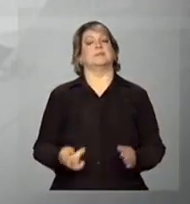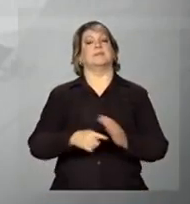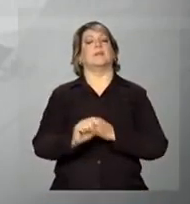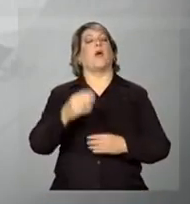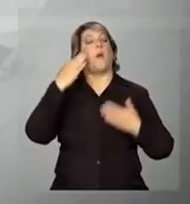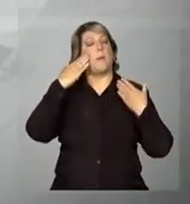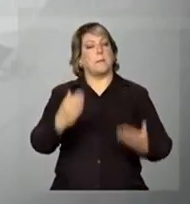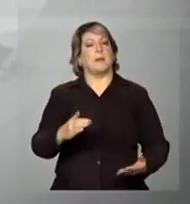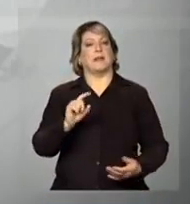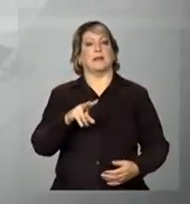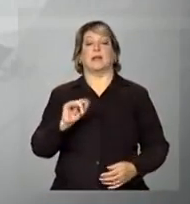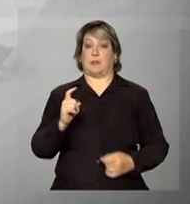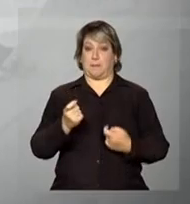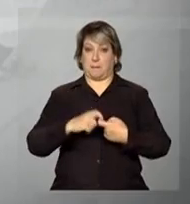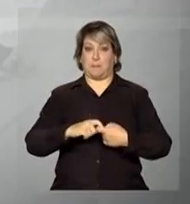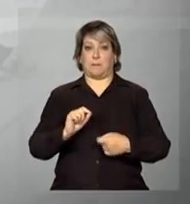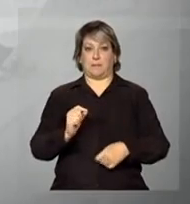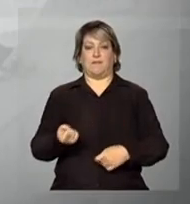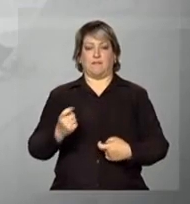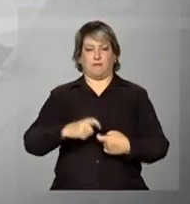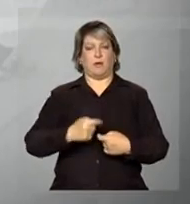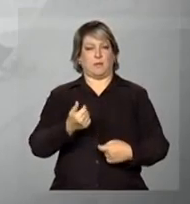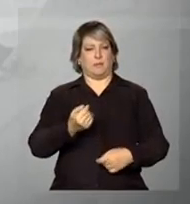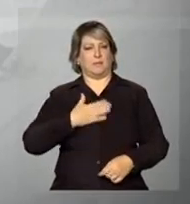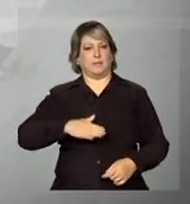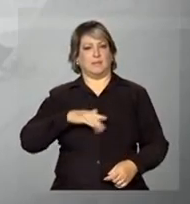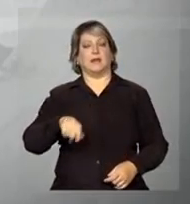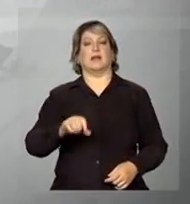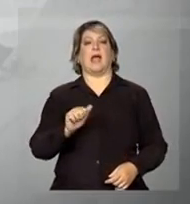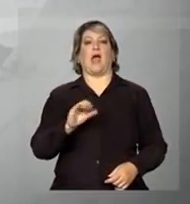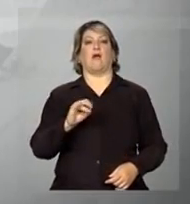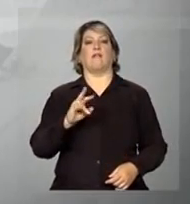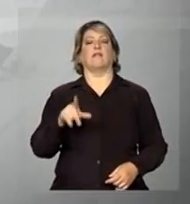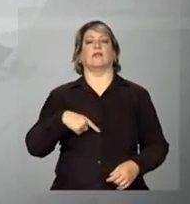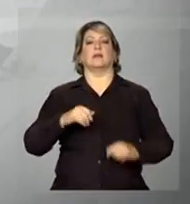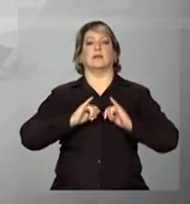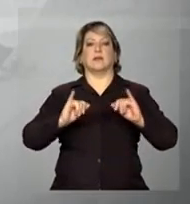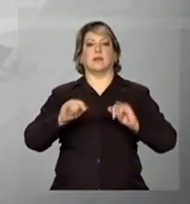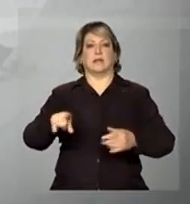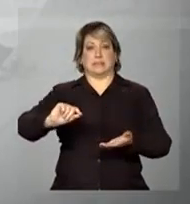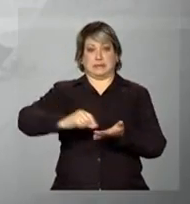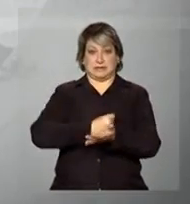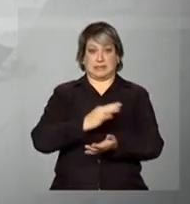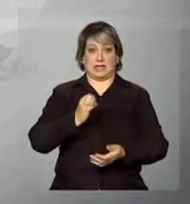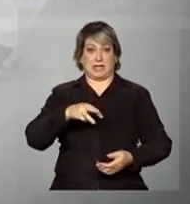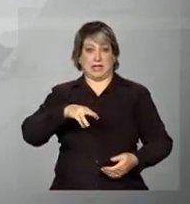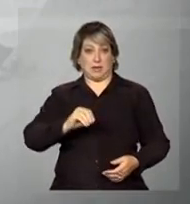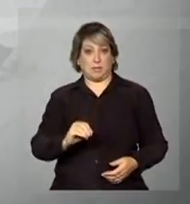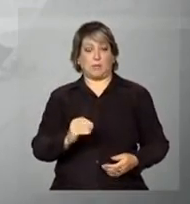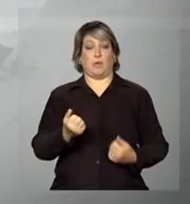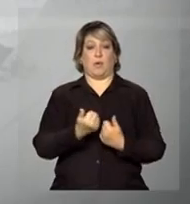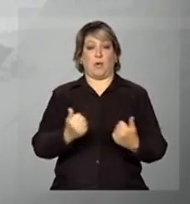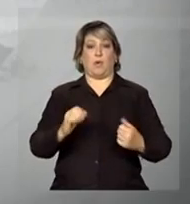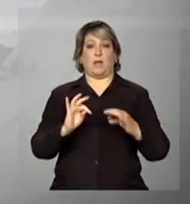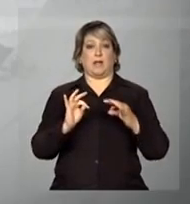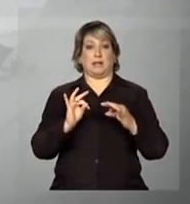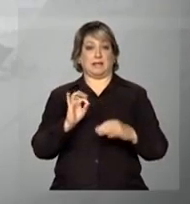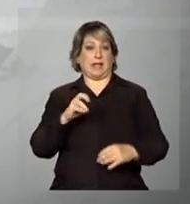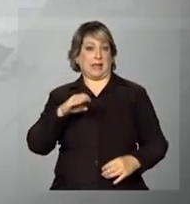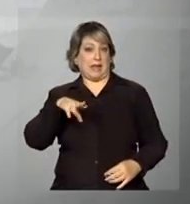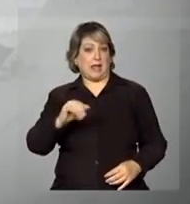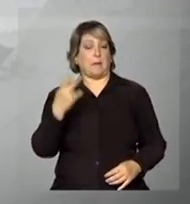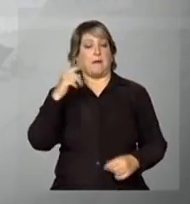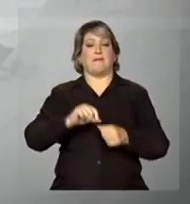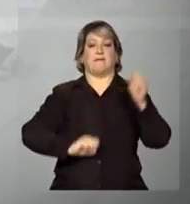Obrigada, Daniela. E daqui a pouco a gente volta com a transmissão ao vivo da cerimônia de assinatura do Termo de Cooperação Técnica para a Produção de